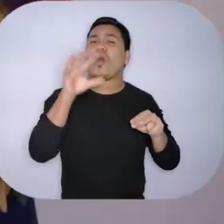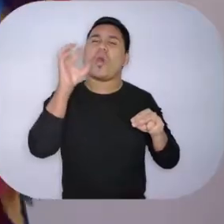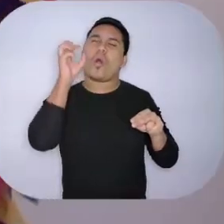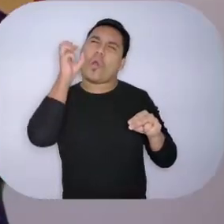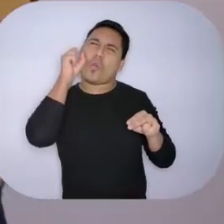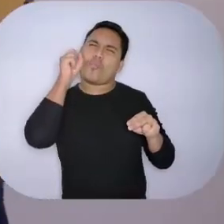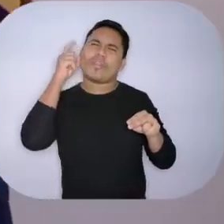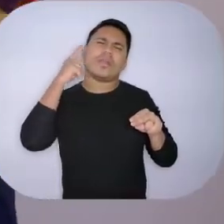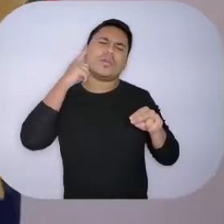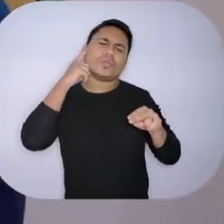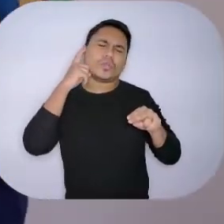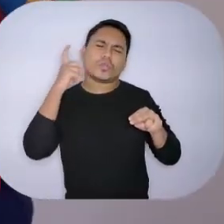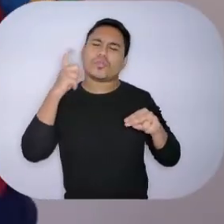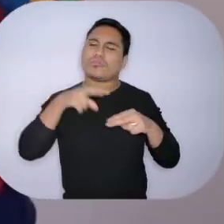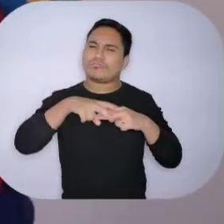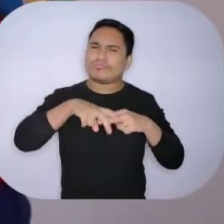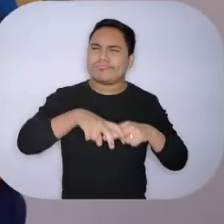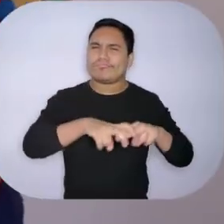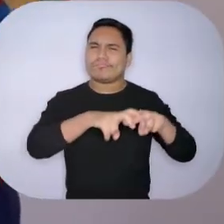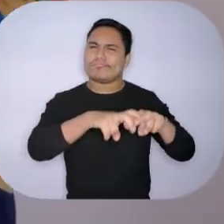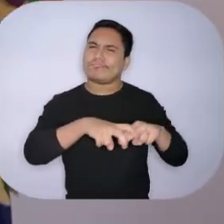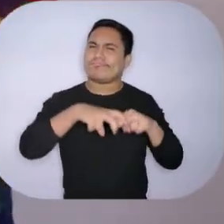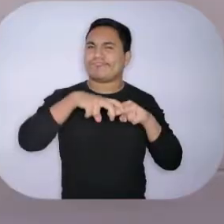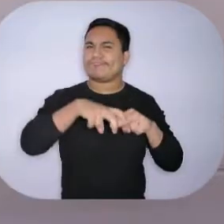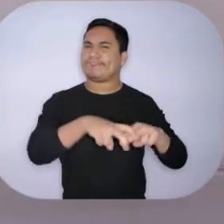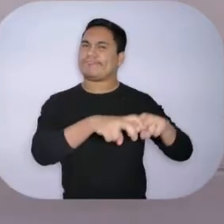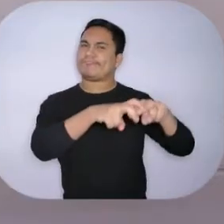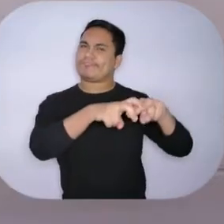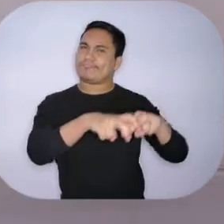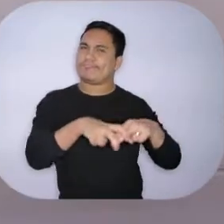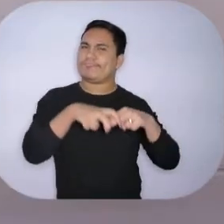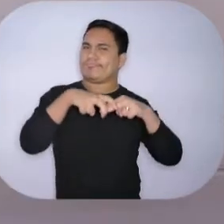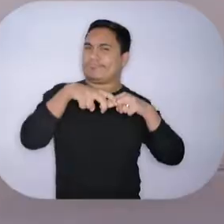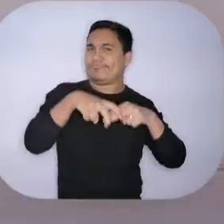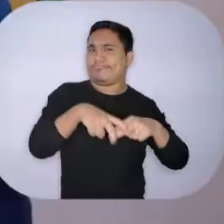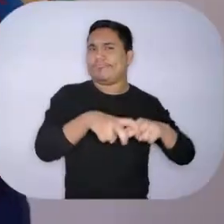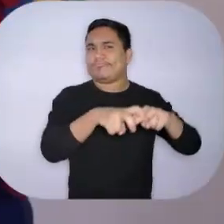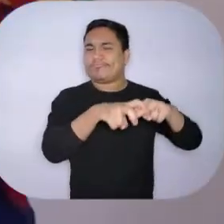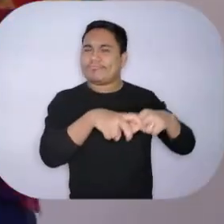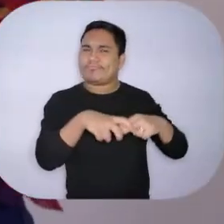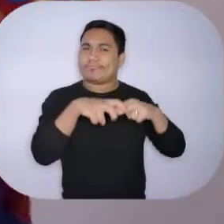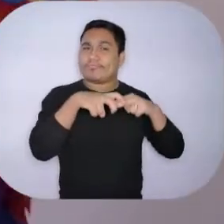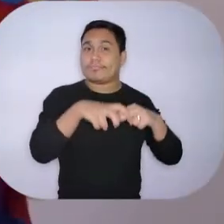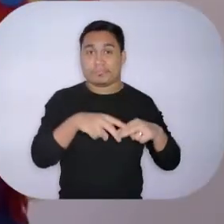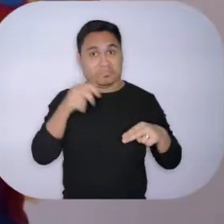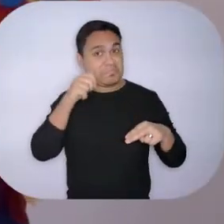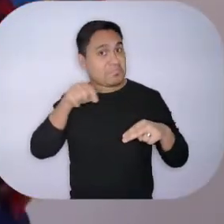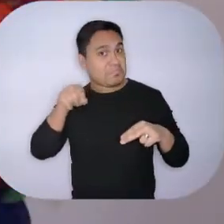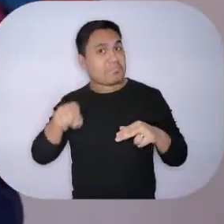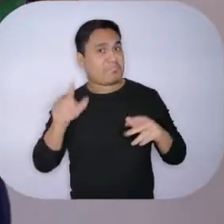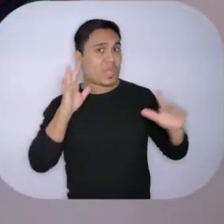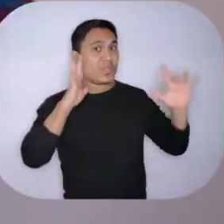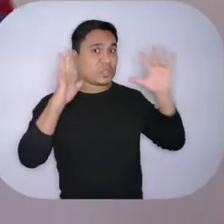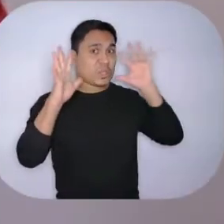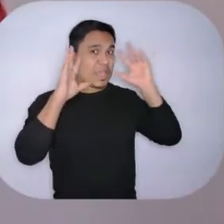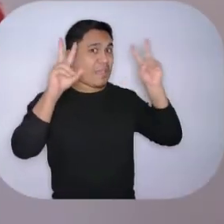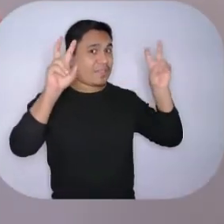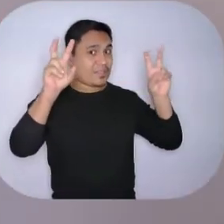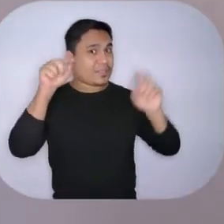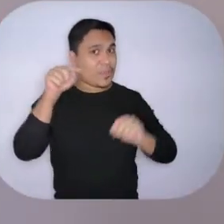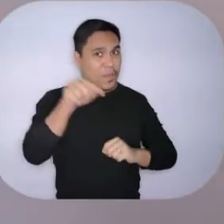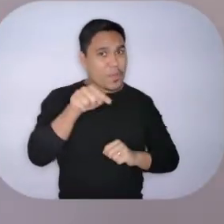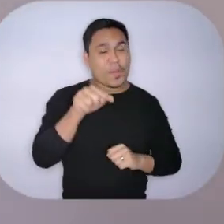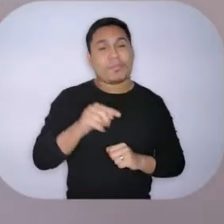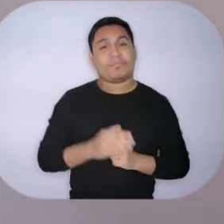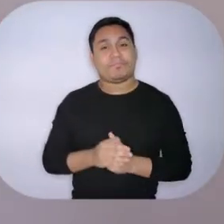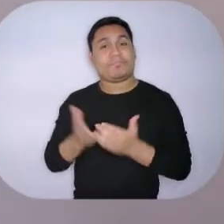Pra frente e pra frente e pra frente e pra trás. Essa menina